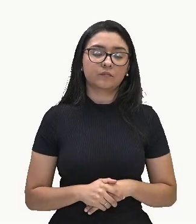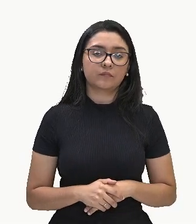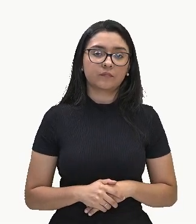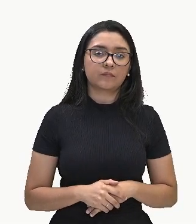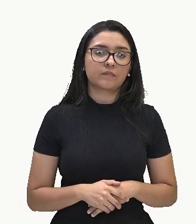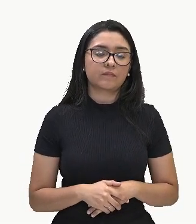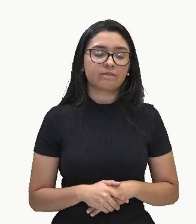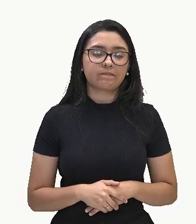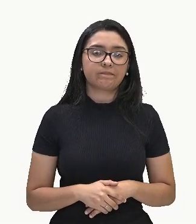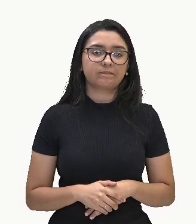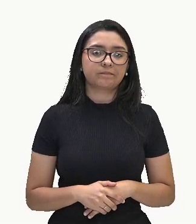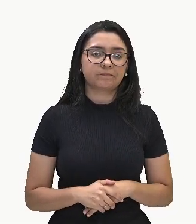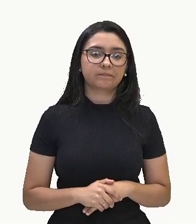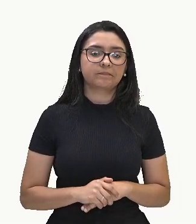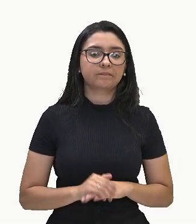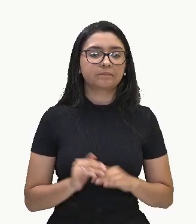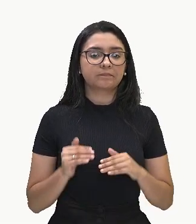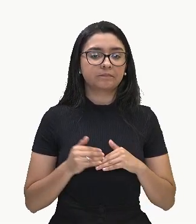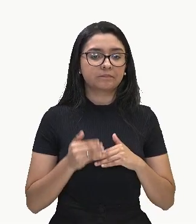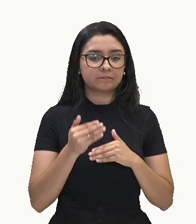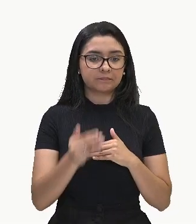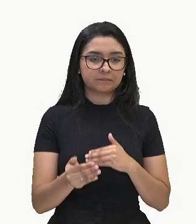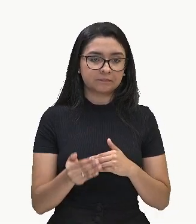Então, seguindo aí,